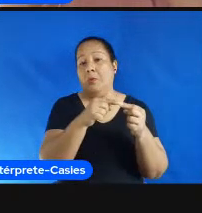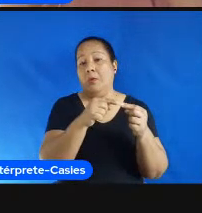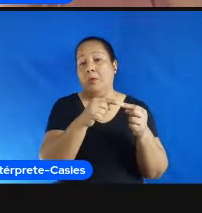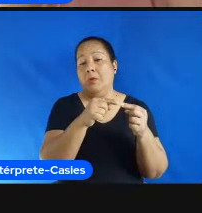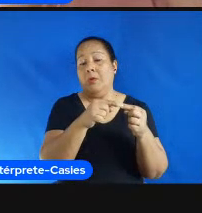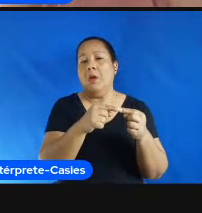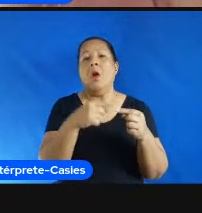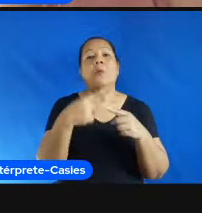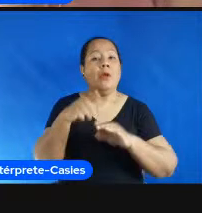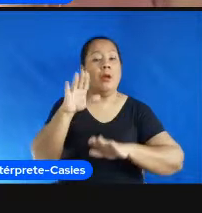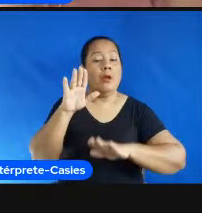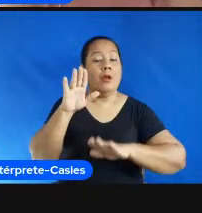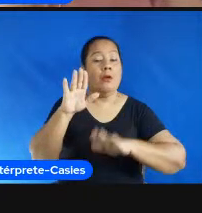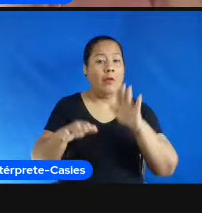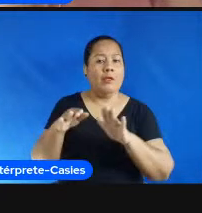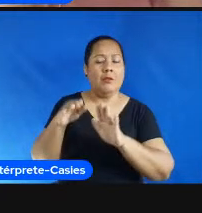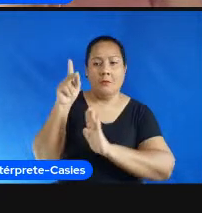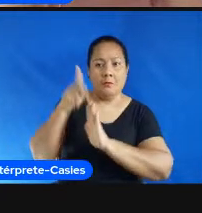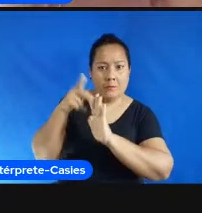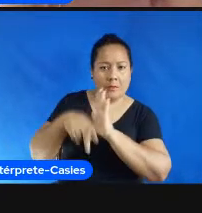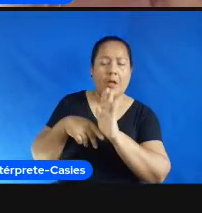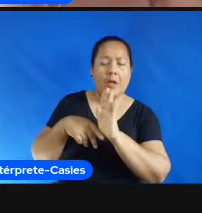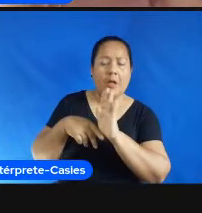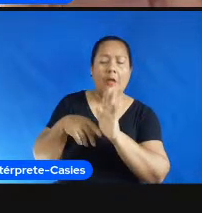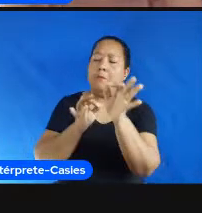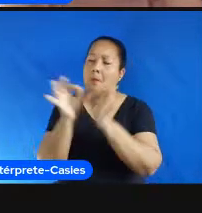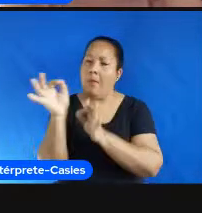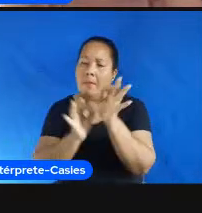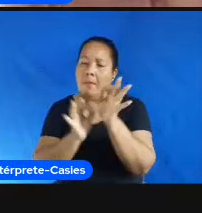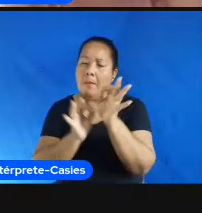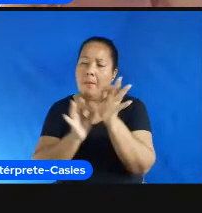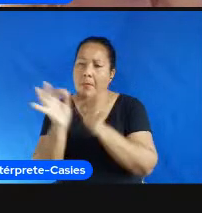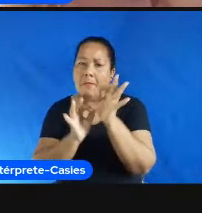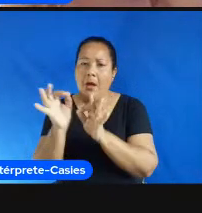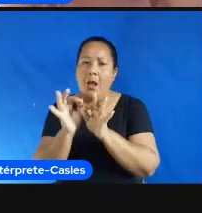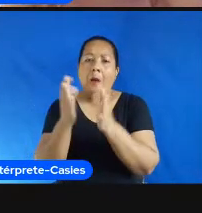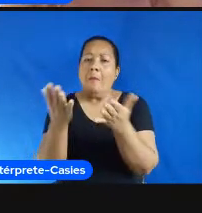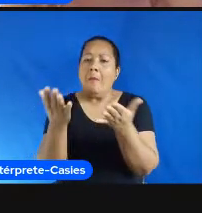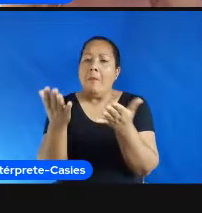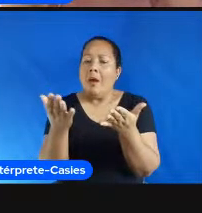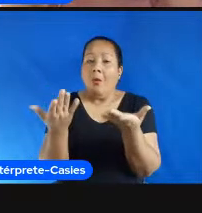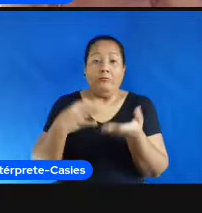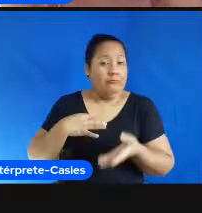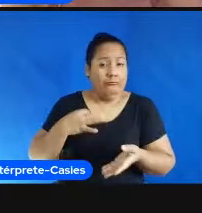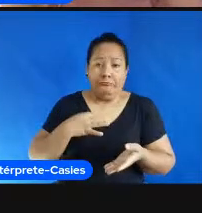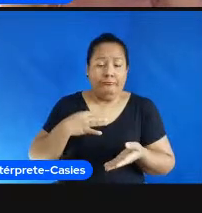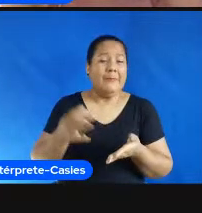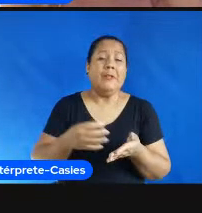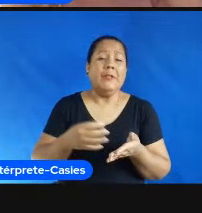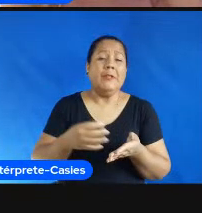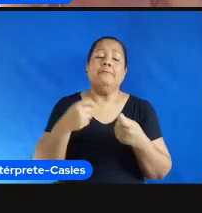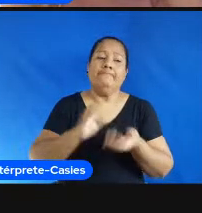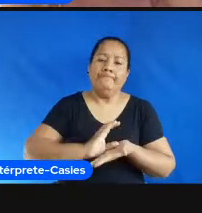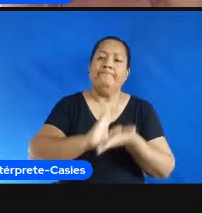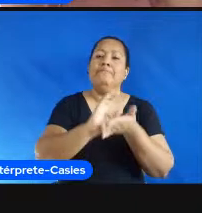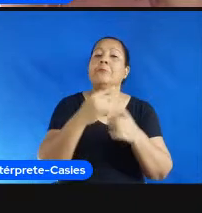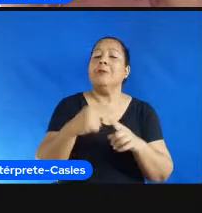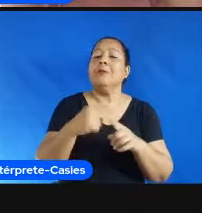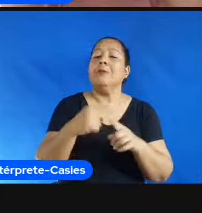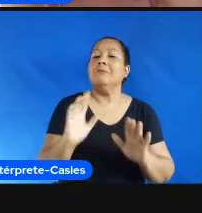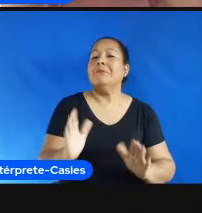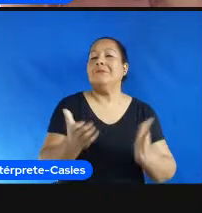incentivado por isso que políticas públicas são importantes e esse essa formação é fundamental né eu sei que a gente tá hoje num